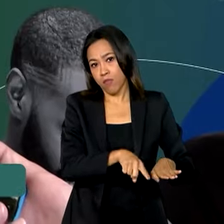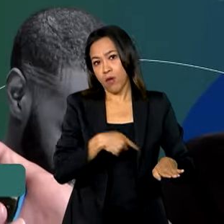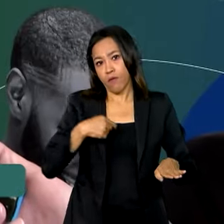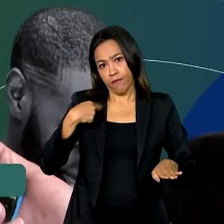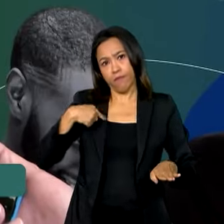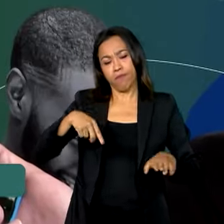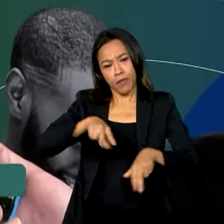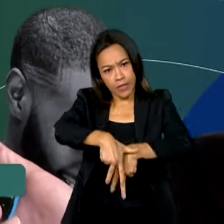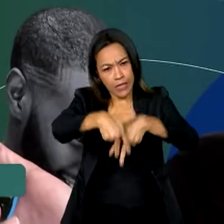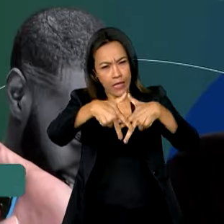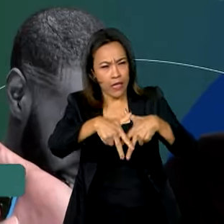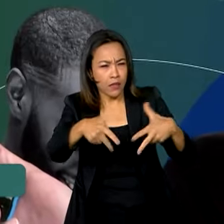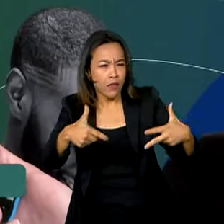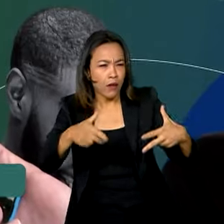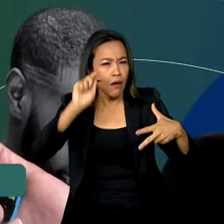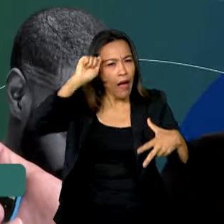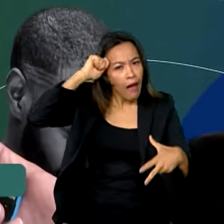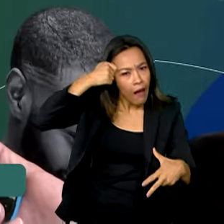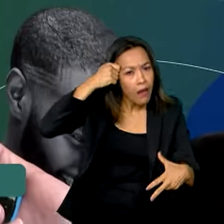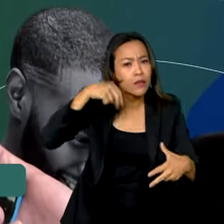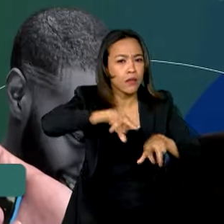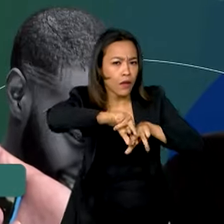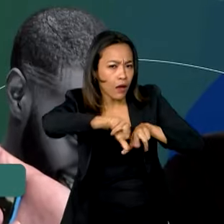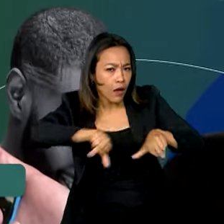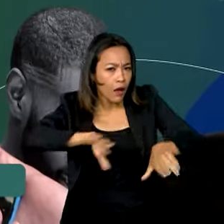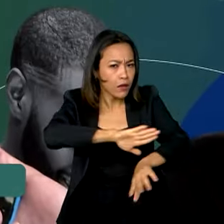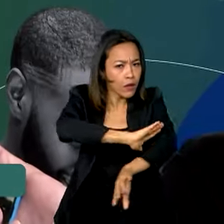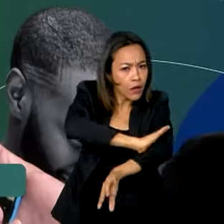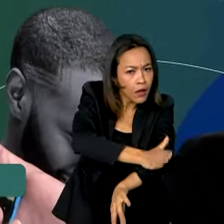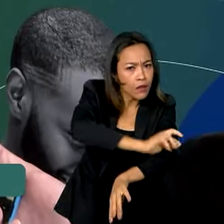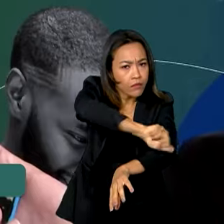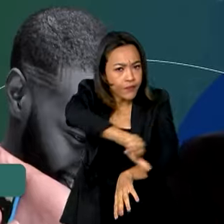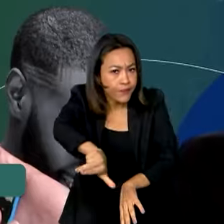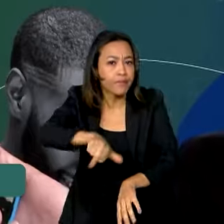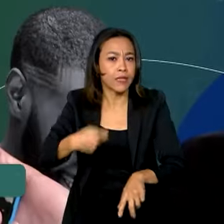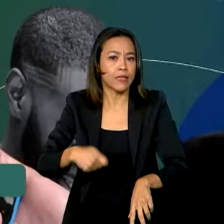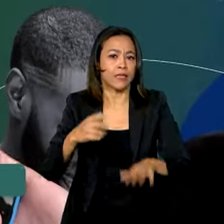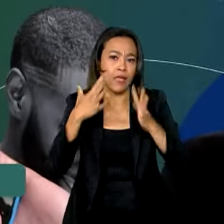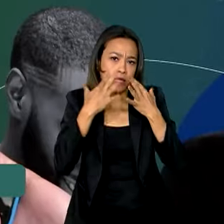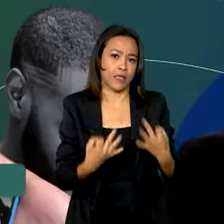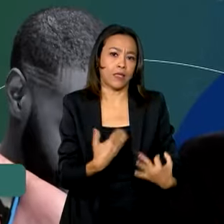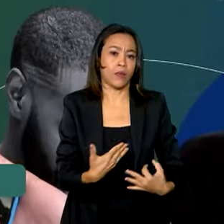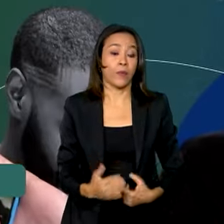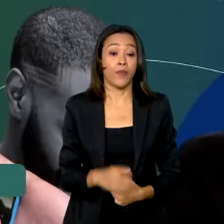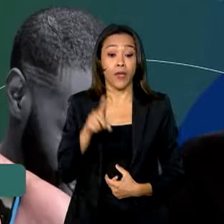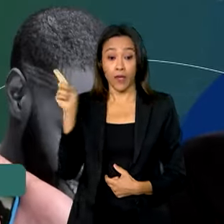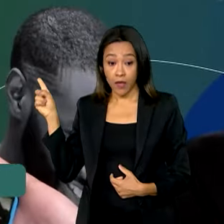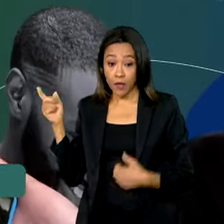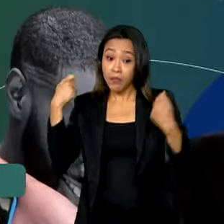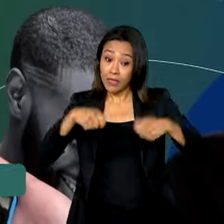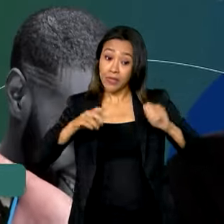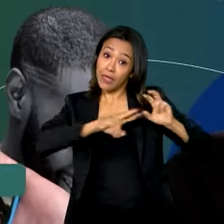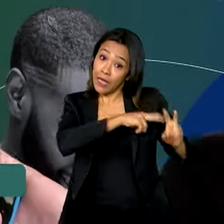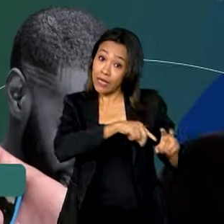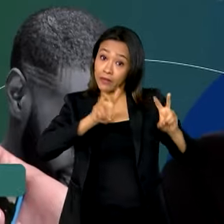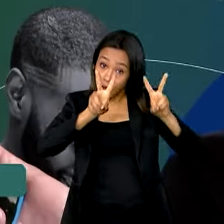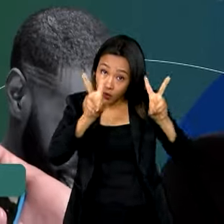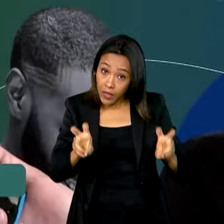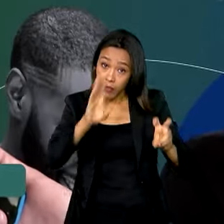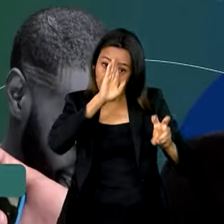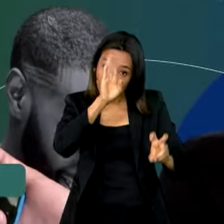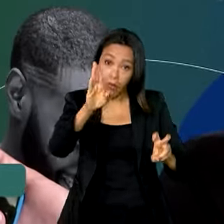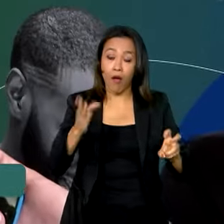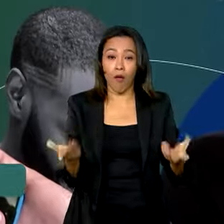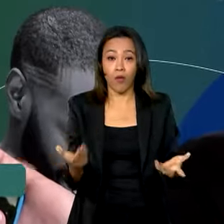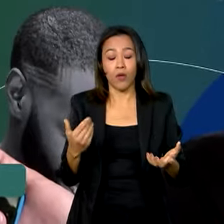étnico-racial. É fundamental que todos os aspectos da política pública considerem isso como agenda central. Porque em